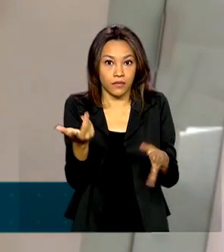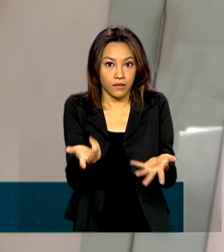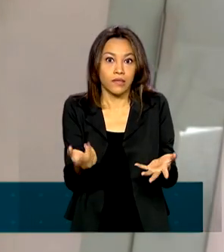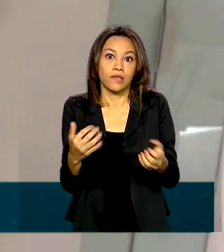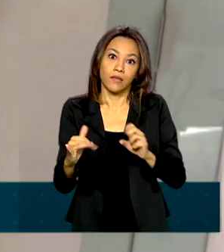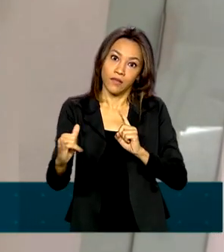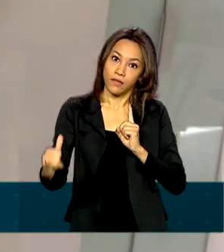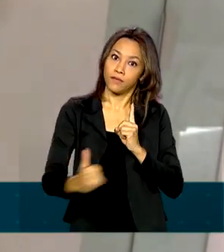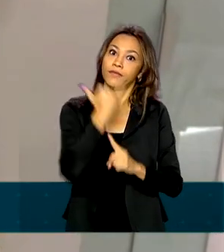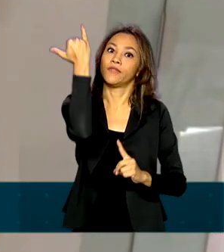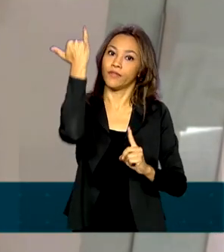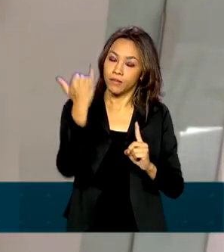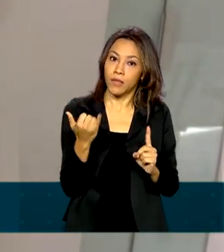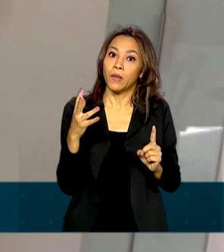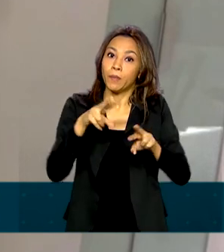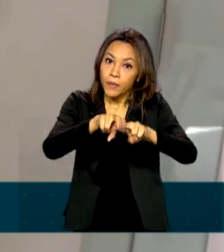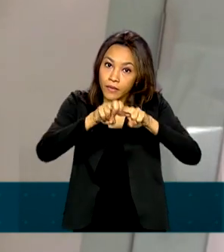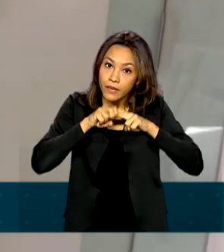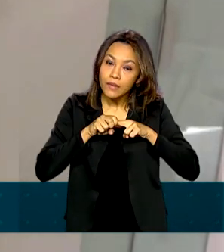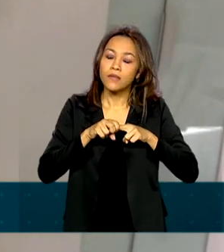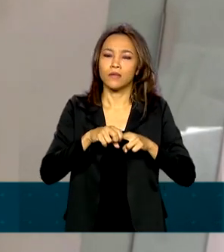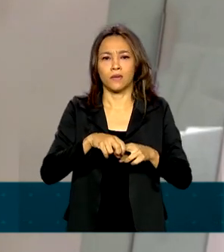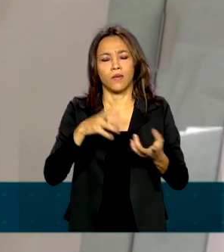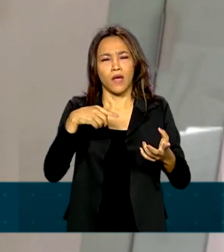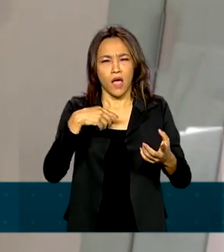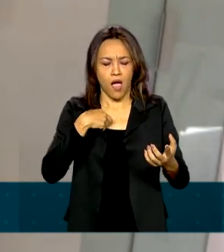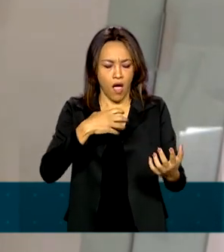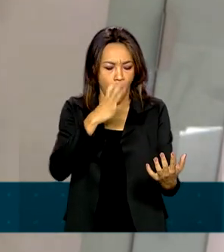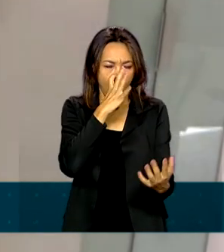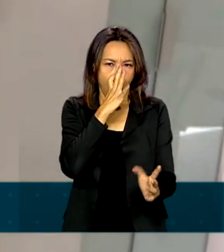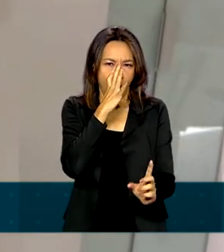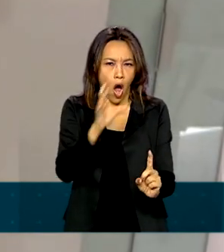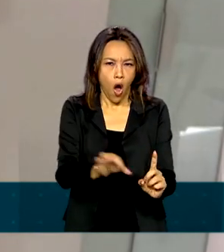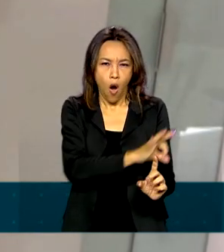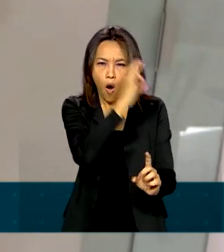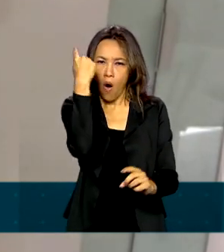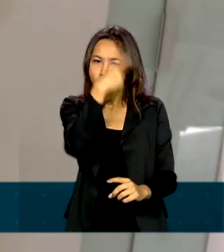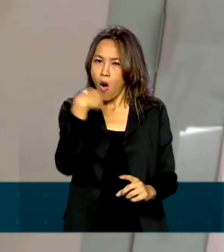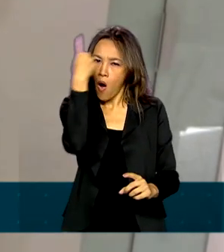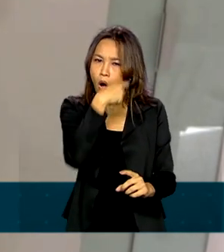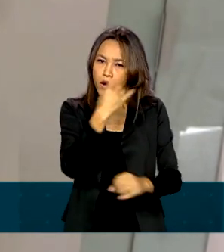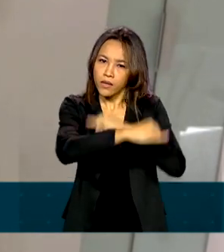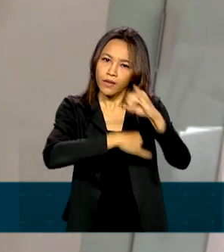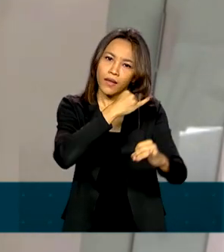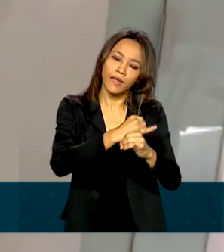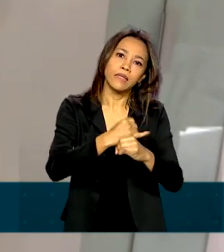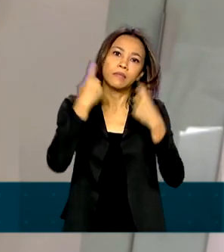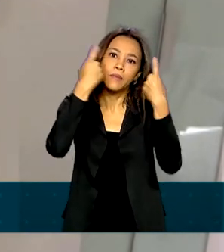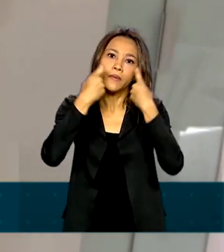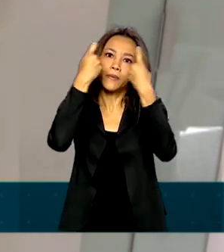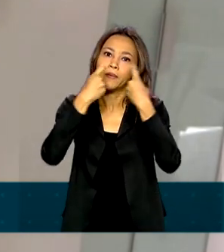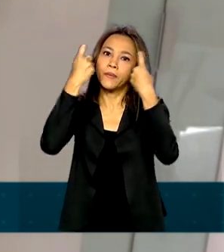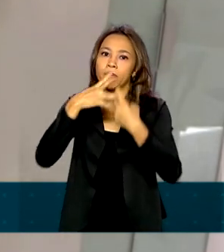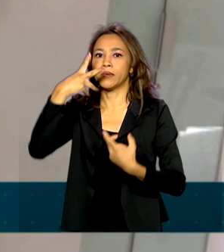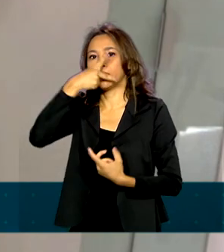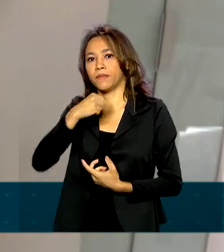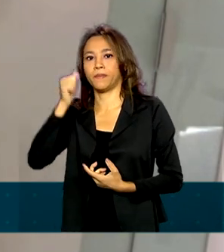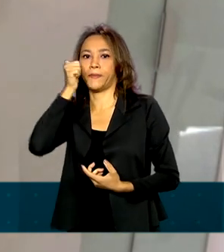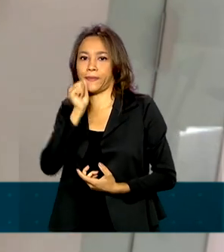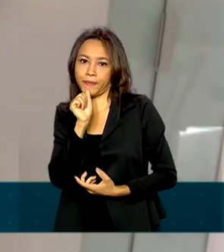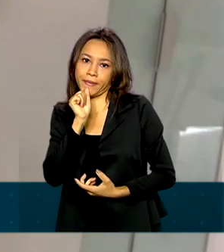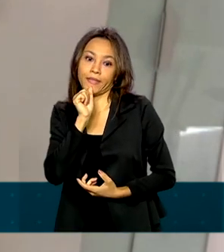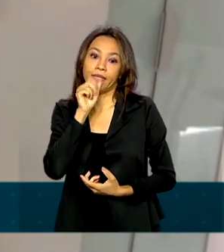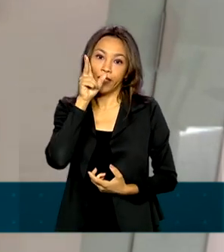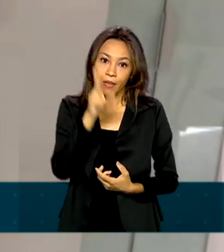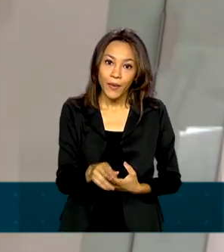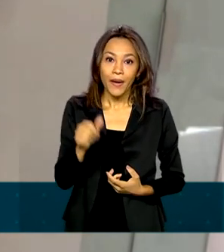Não é à toa que os riscos da exposição dos pequenos ao mundo virtual preocupam cada dia mais os pais, como